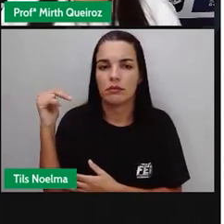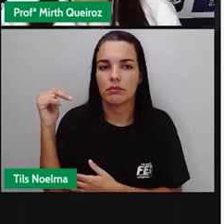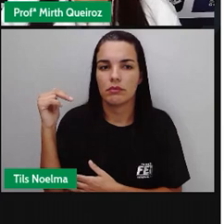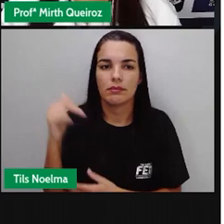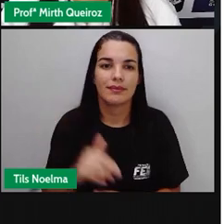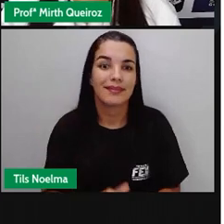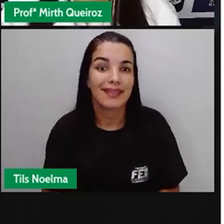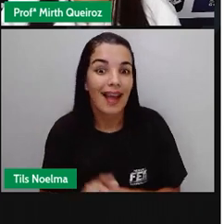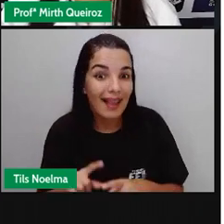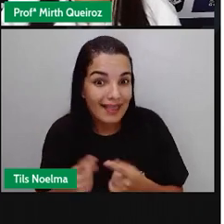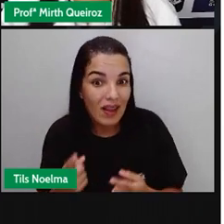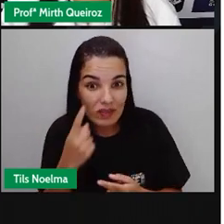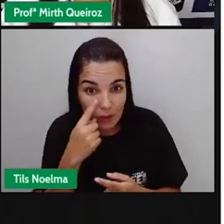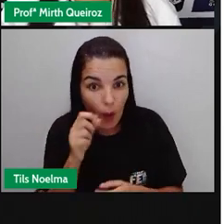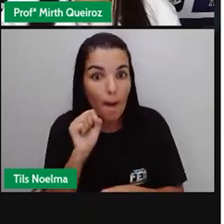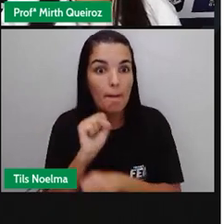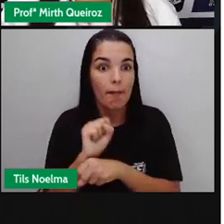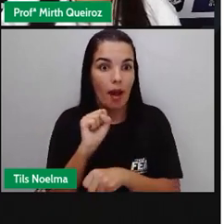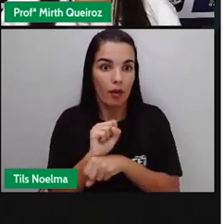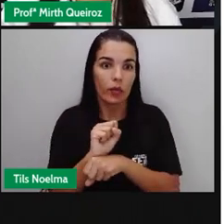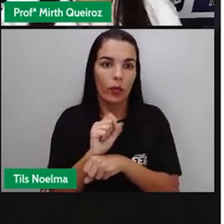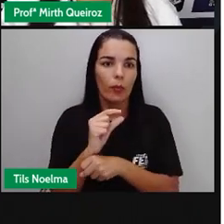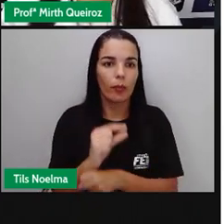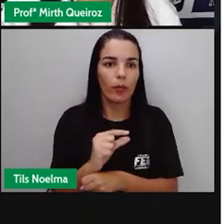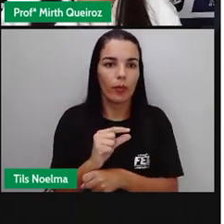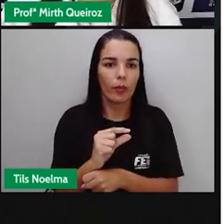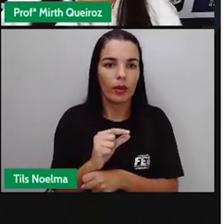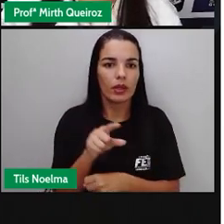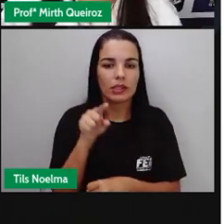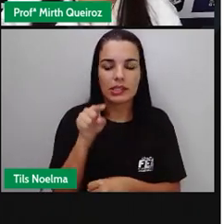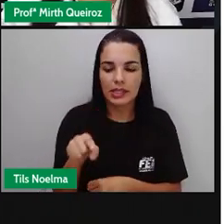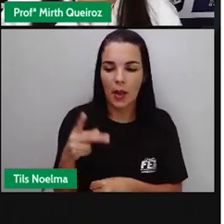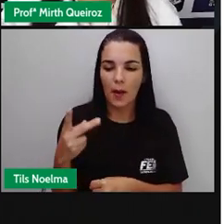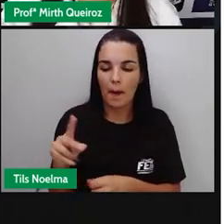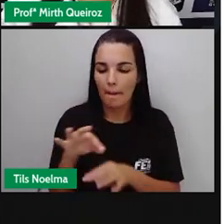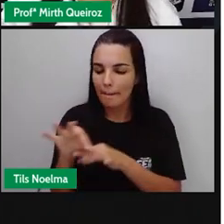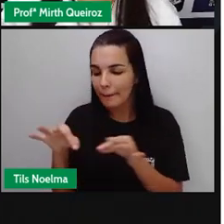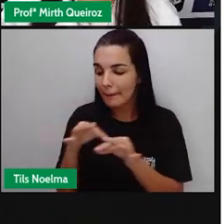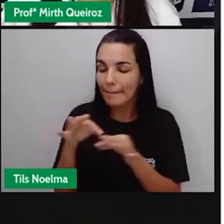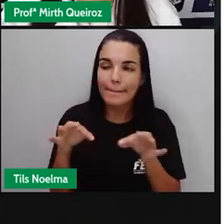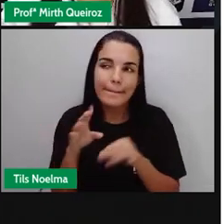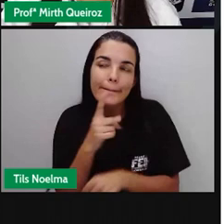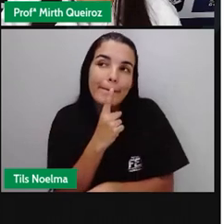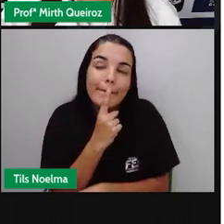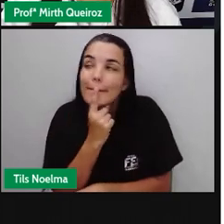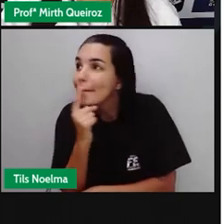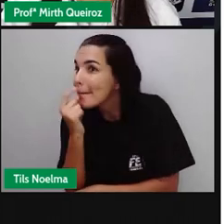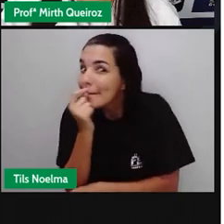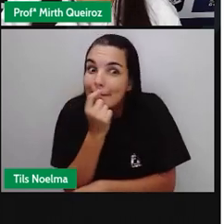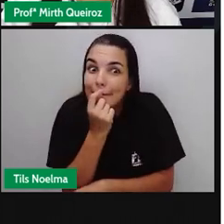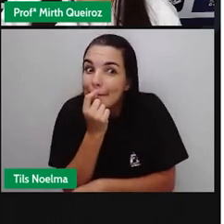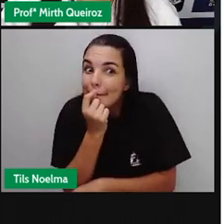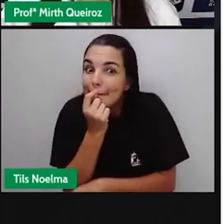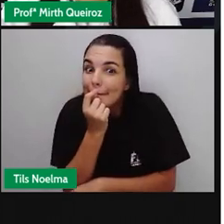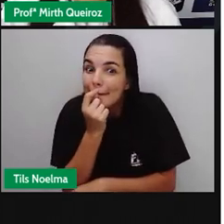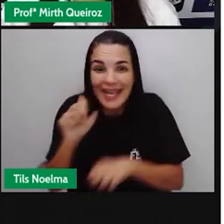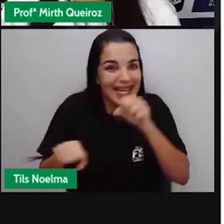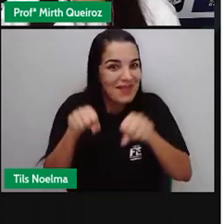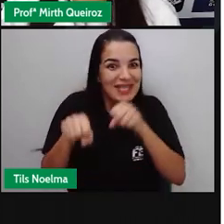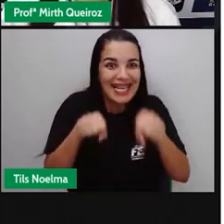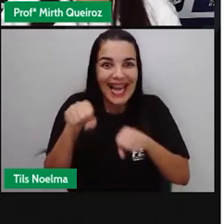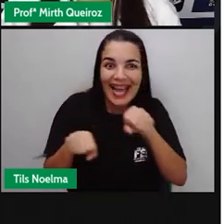Então, é uma interrupção aí de fala. Seu presente é... Uma